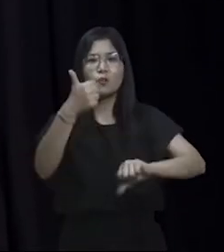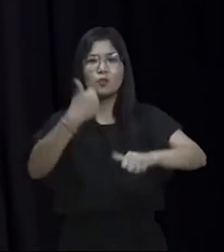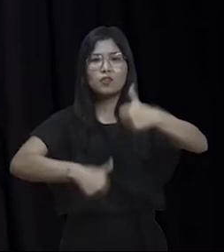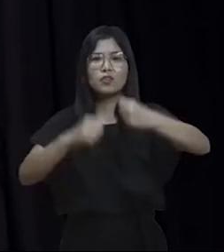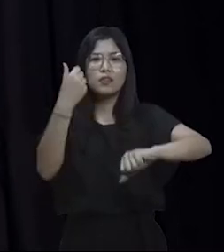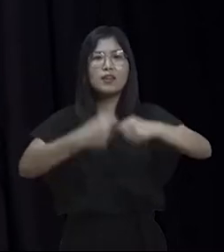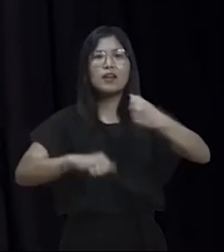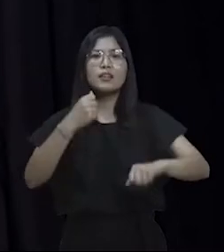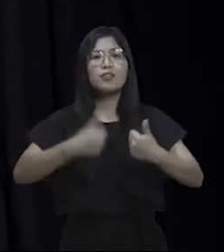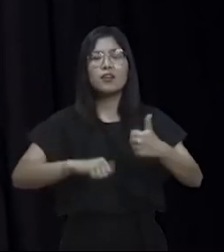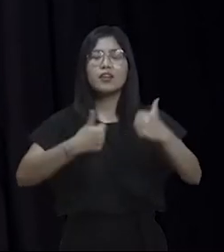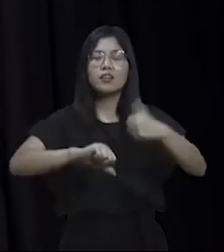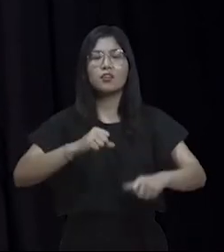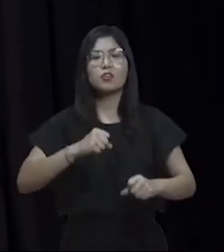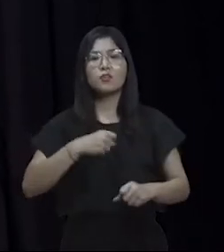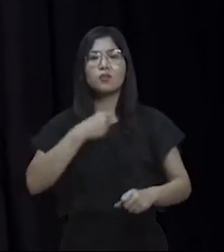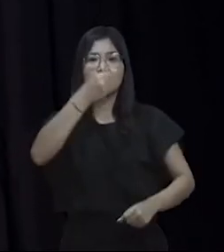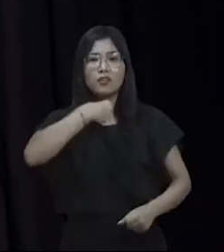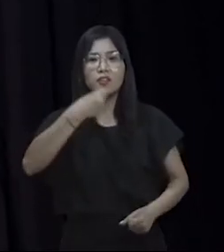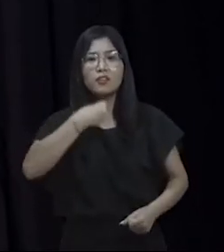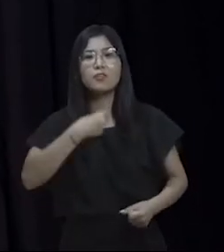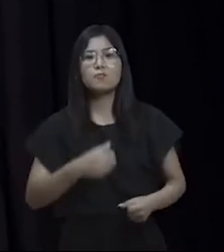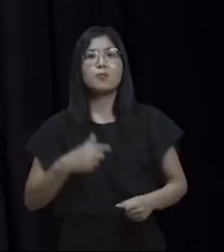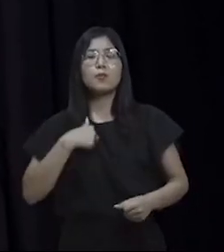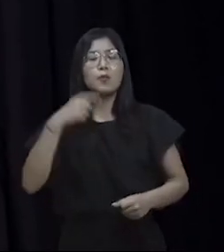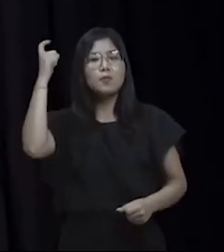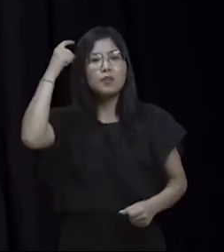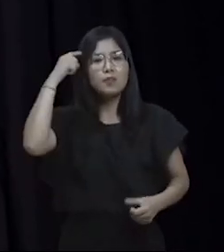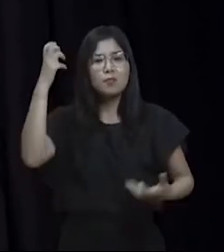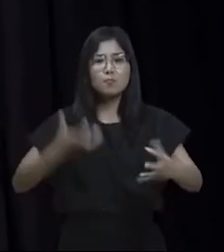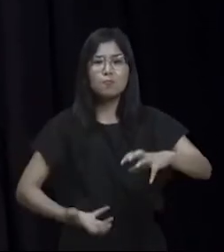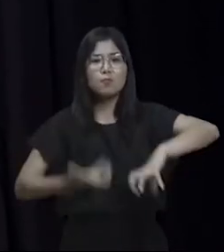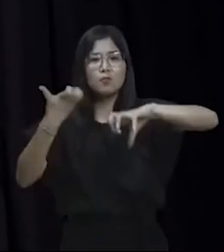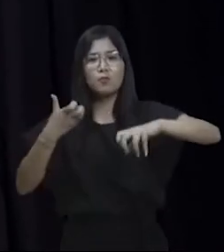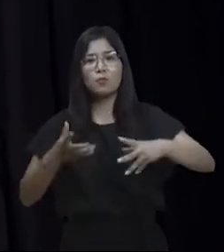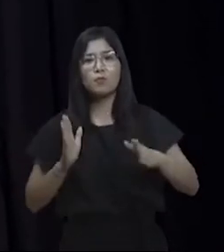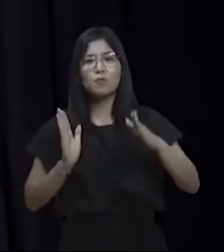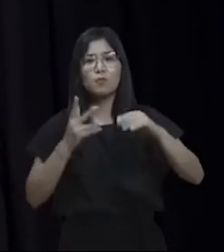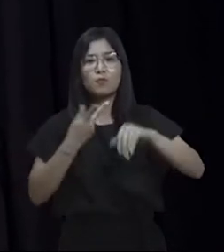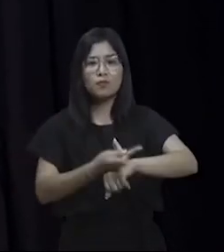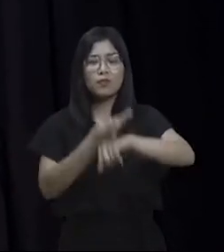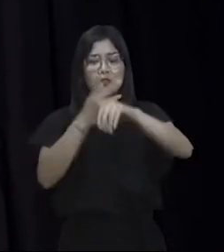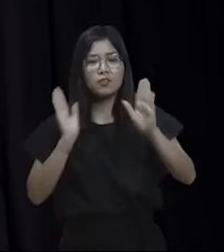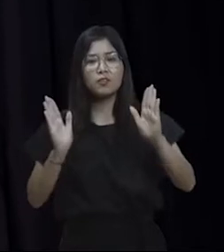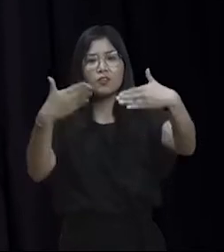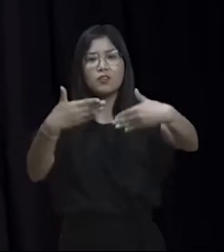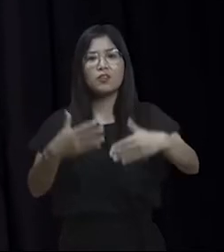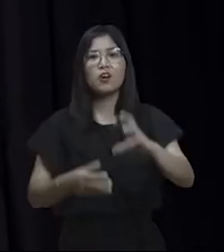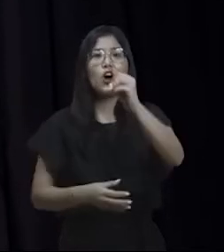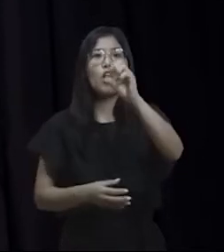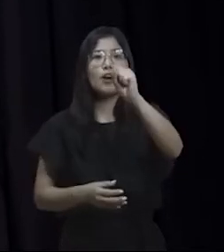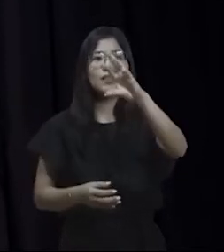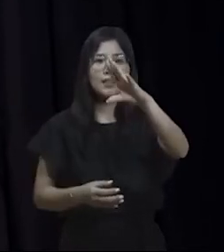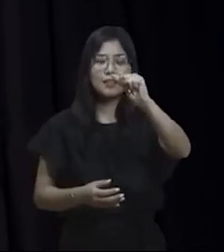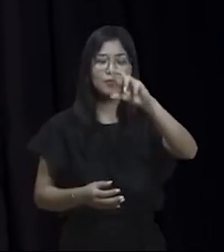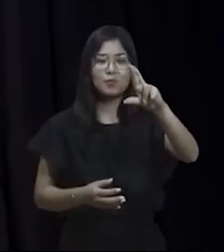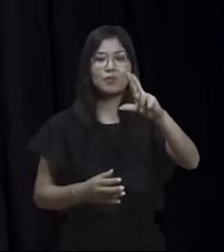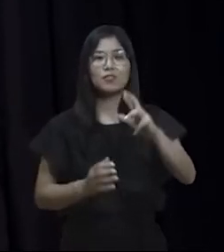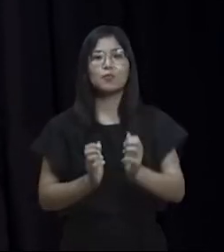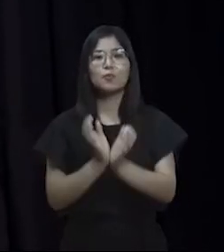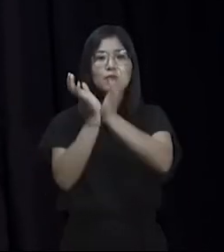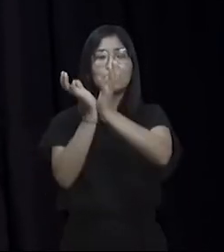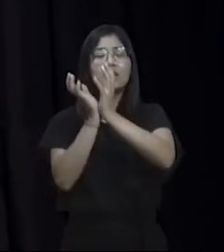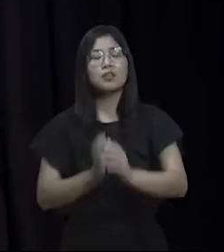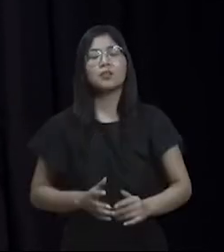atuação partidária e política, eu sempre penso no Congresso Fim Foco como um grande Oscar da política brasileira. E realmente